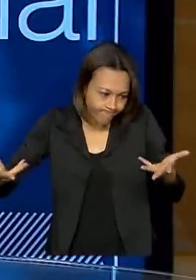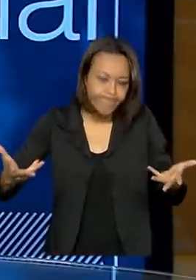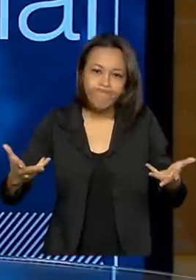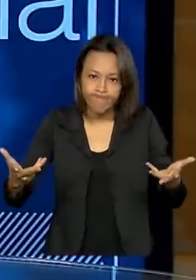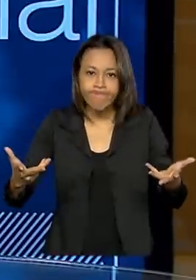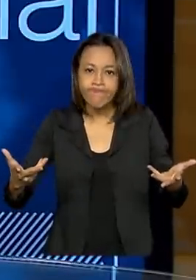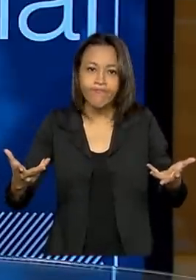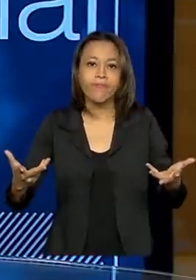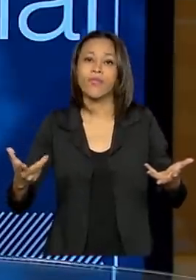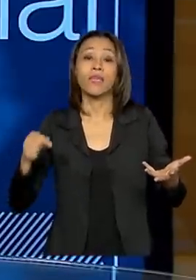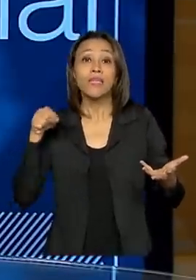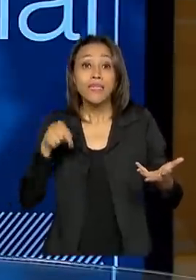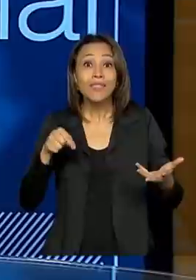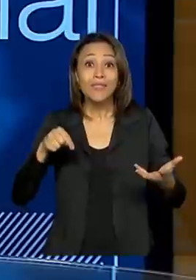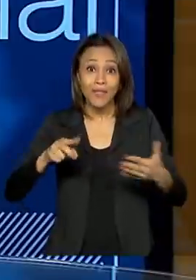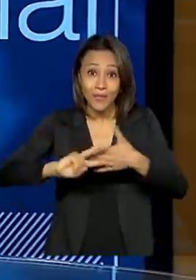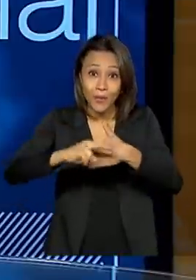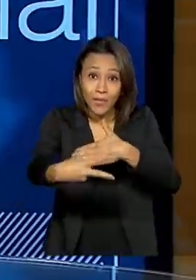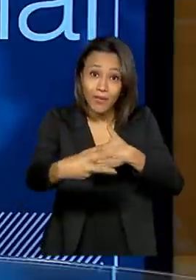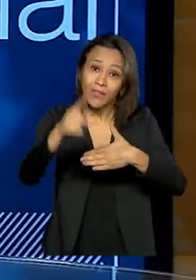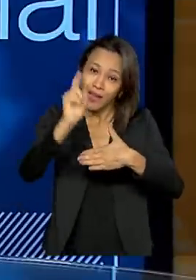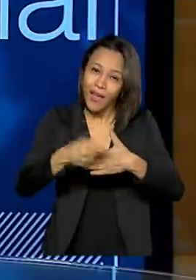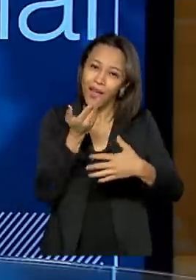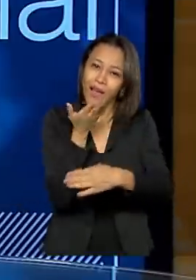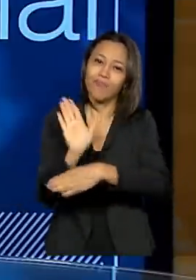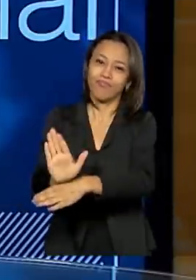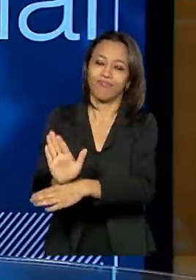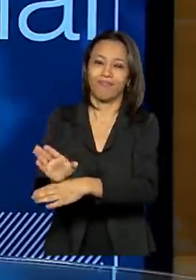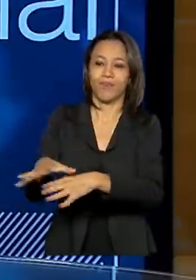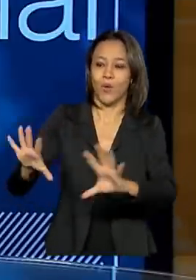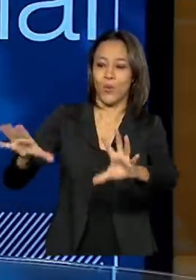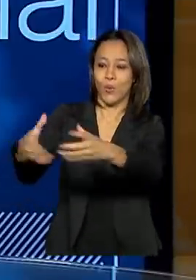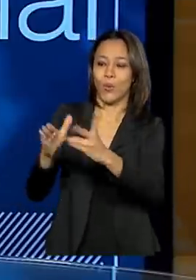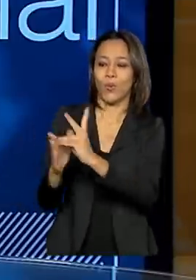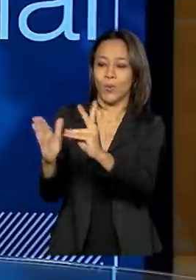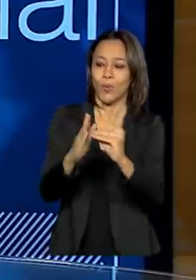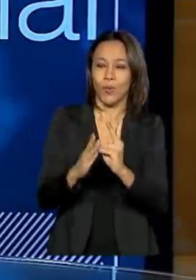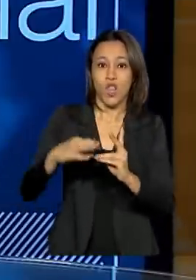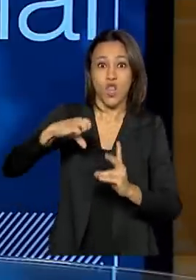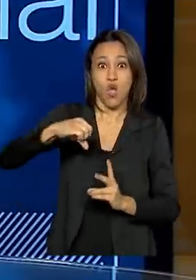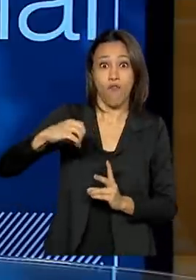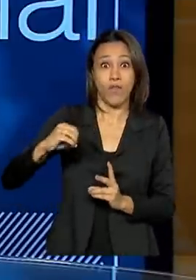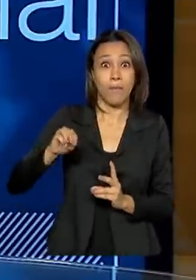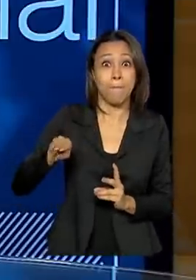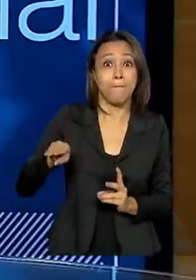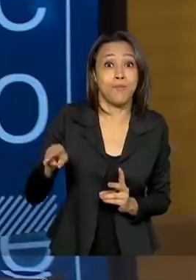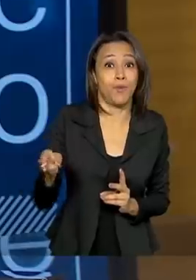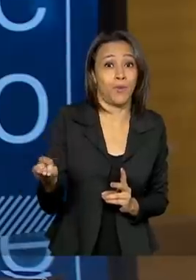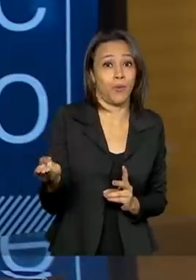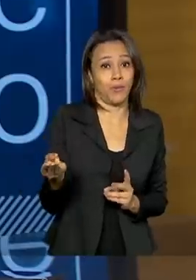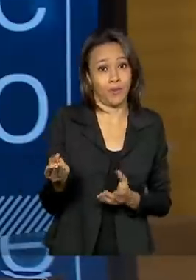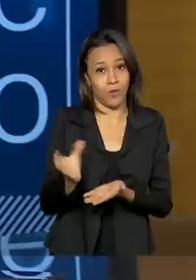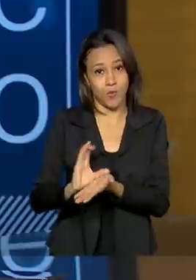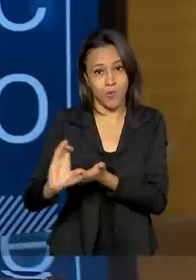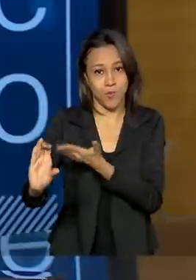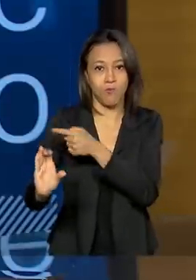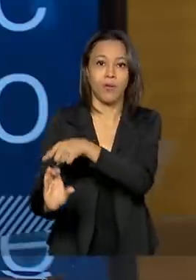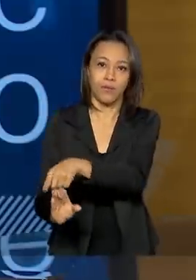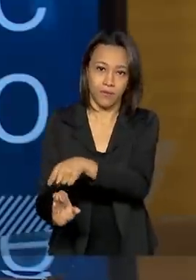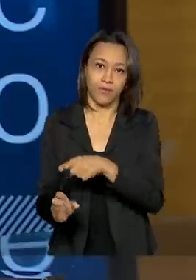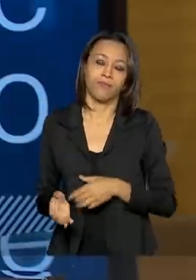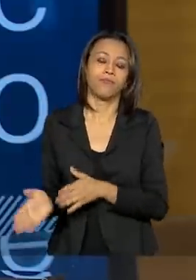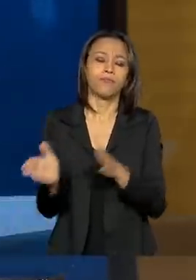benefício disso vai ser direto às comunidades indígenas. Na monta de aproximadamente 90 milhões. Eu vi também um outro fato